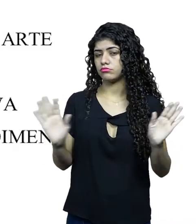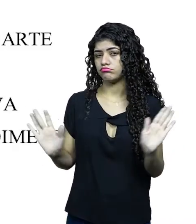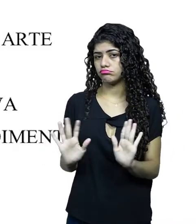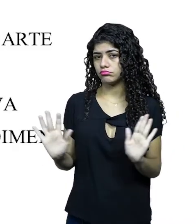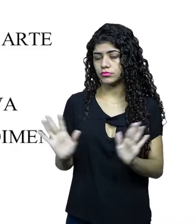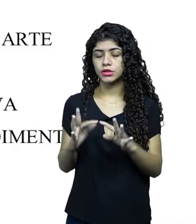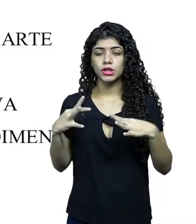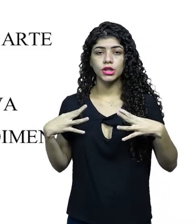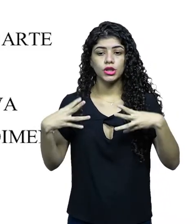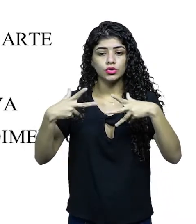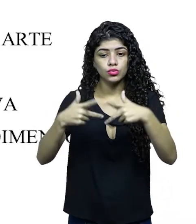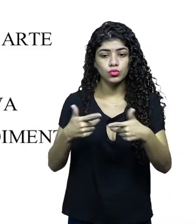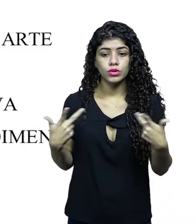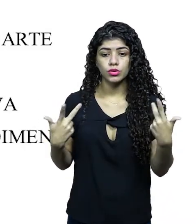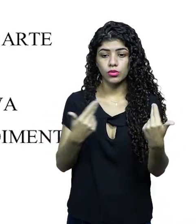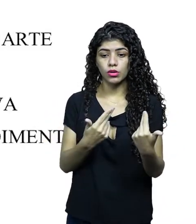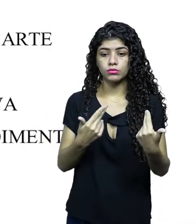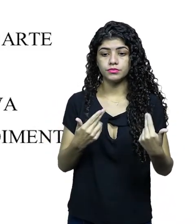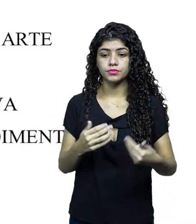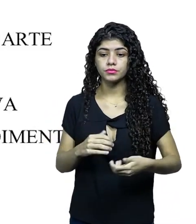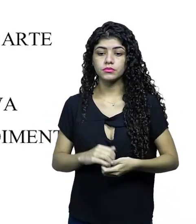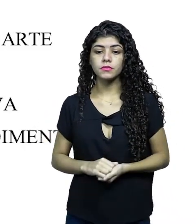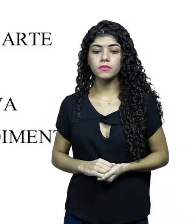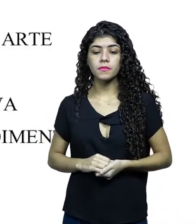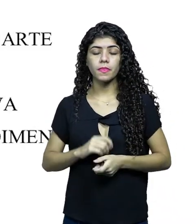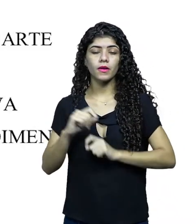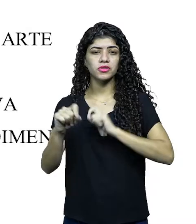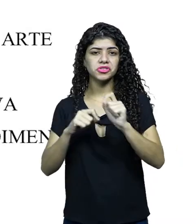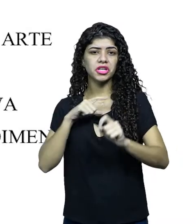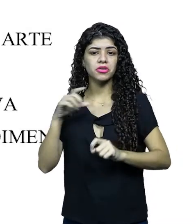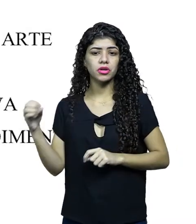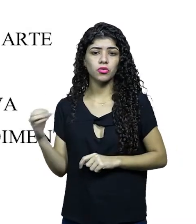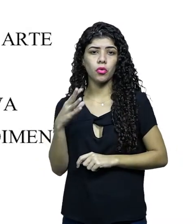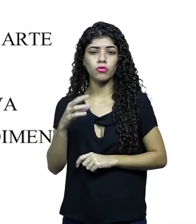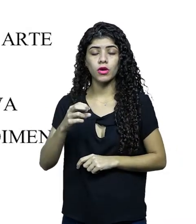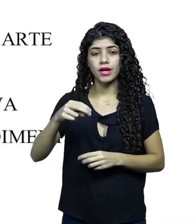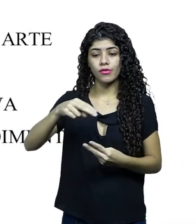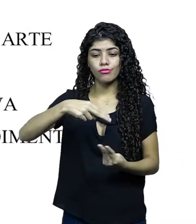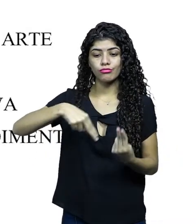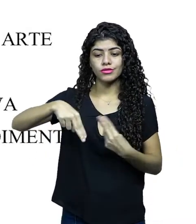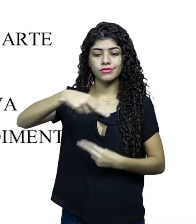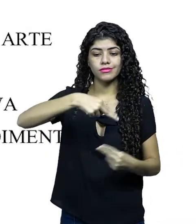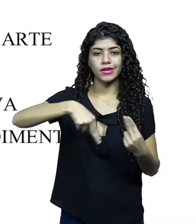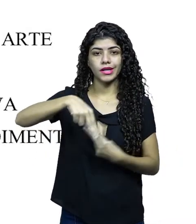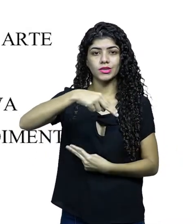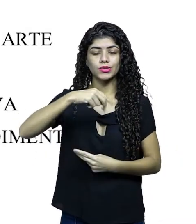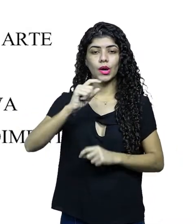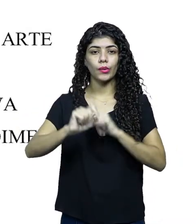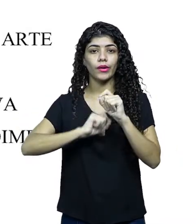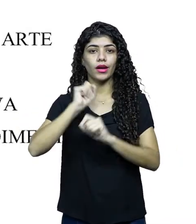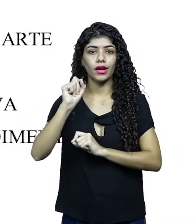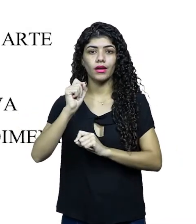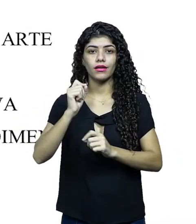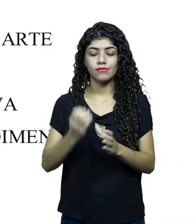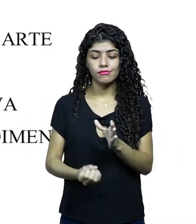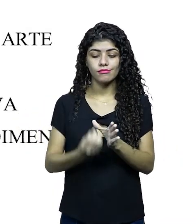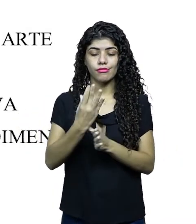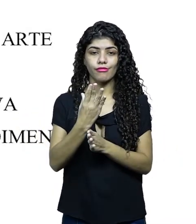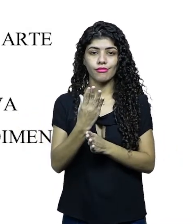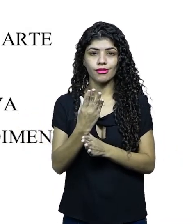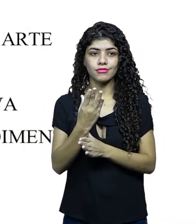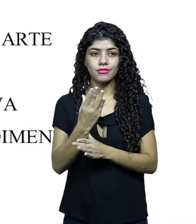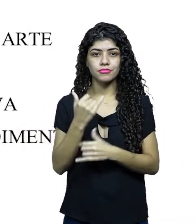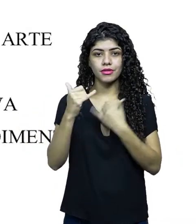procedimentos narrativos, roteiro. Tudo similar, tá? Então, que nós temos de novo? O universo. O universo. O que é o universo?